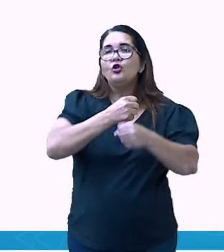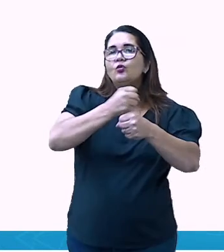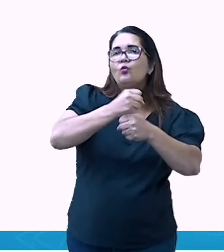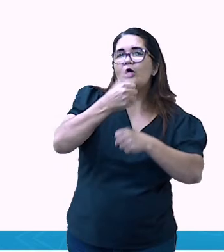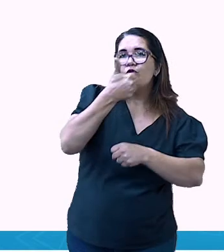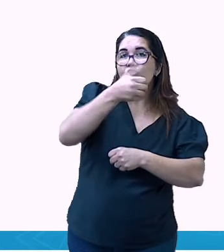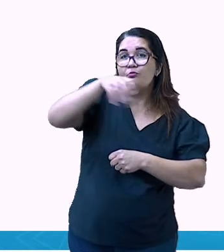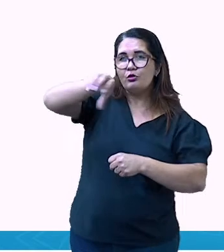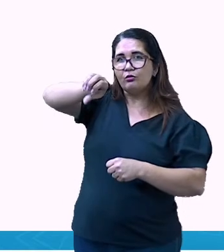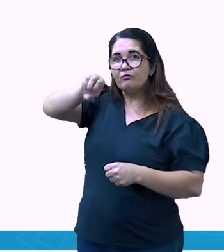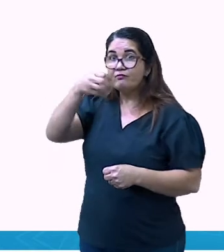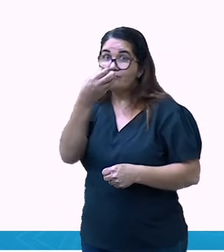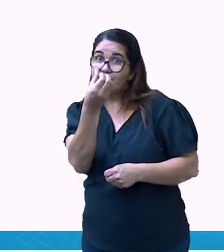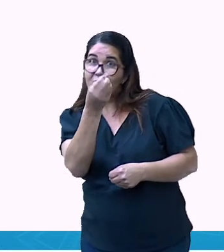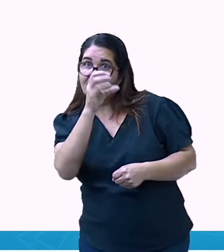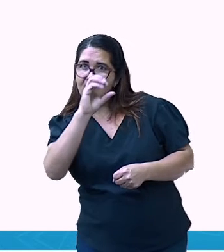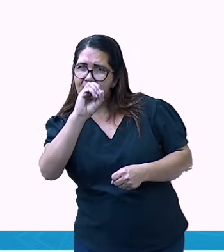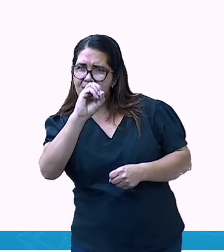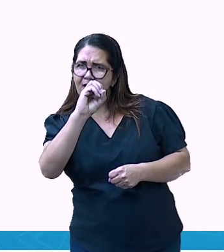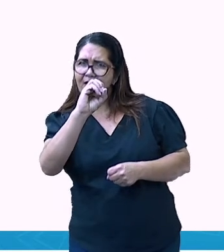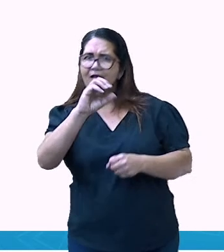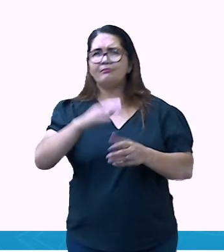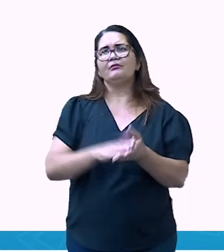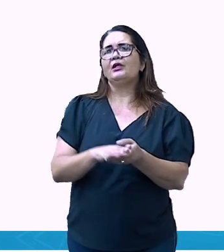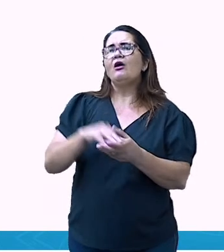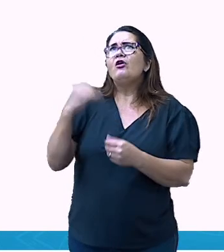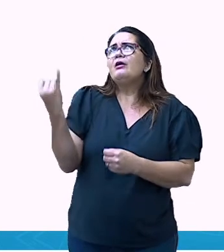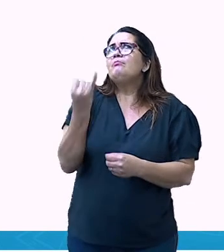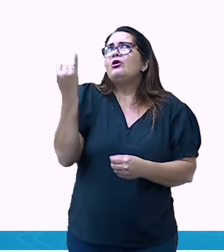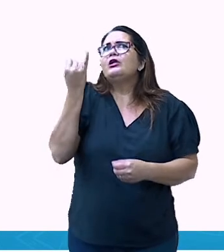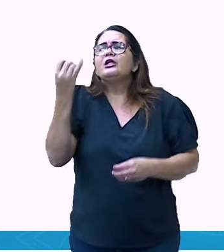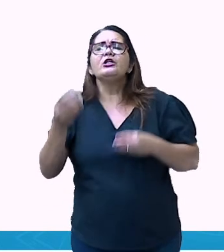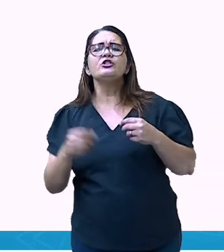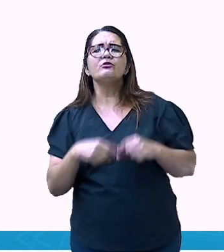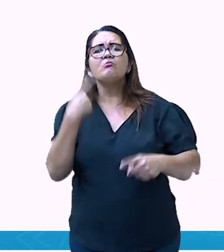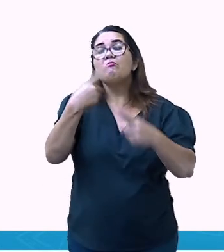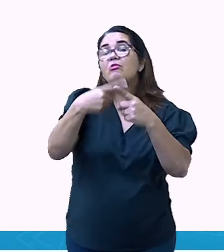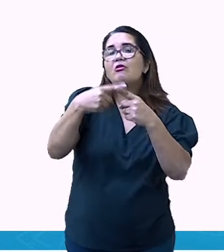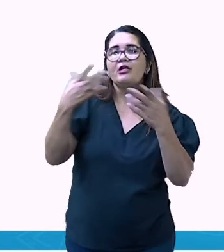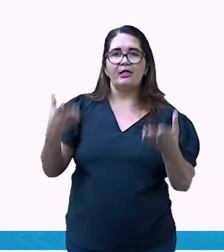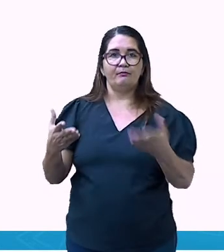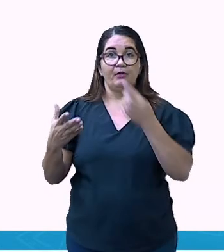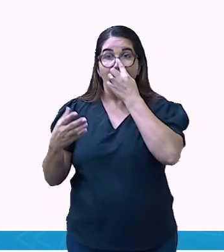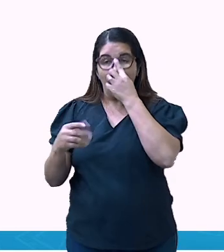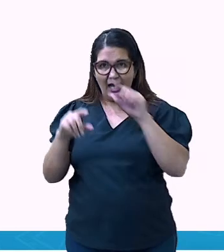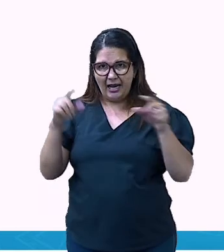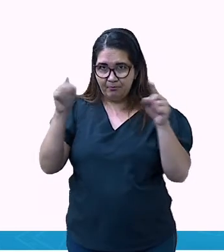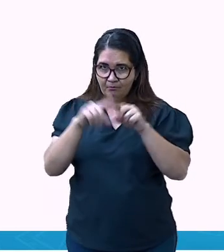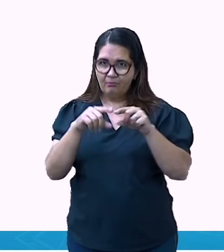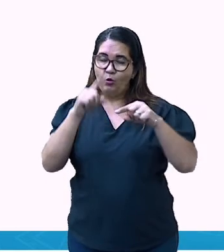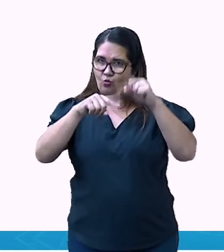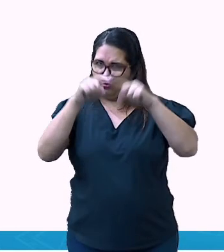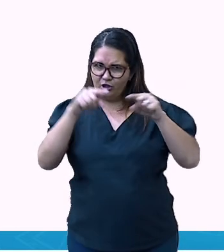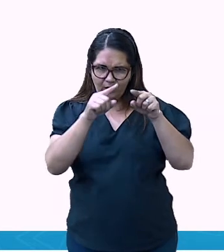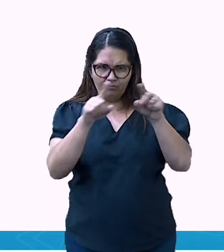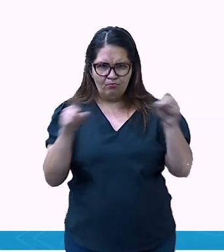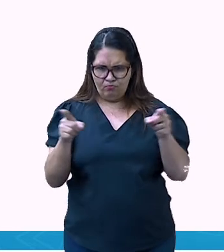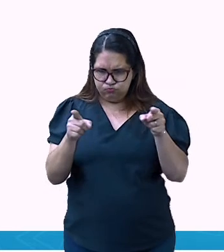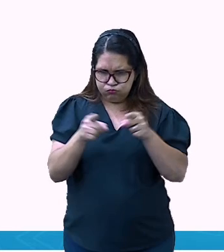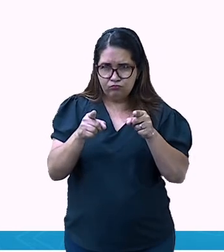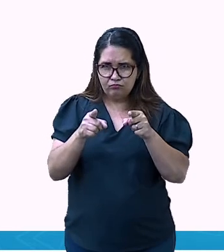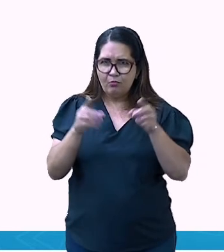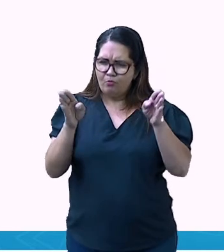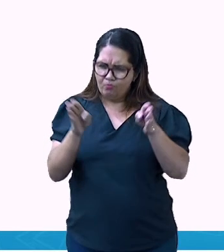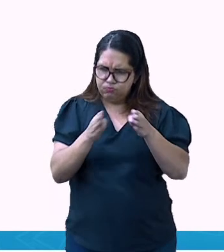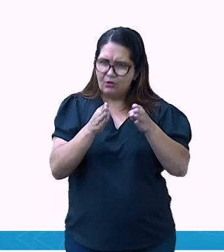né? E qual que foi a importância do GPS? Ele é um aparelho bem pequeno. A gente sabe que a